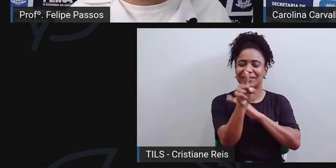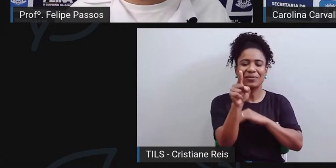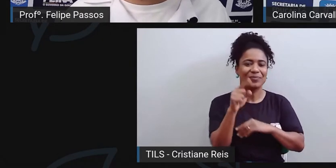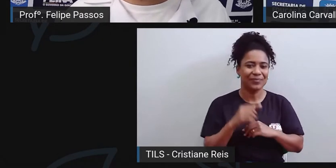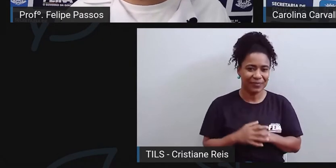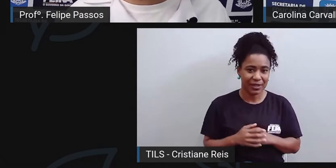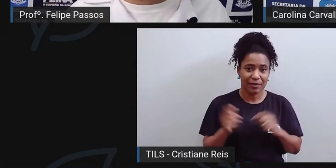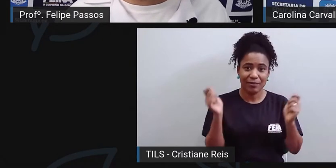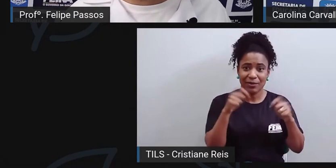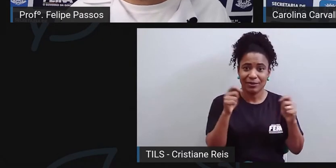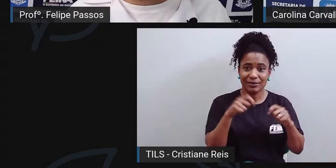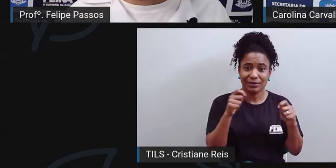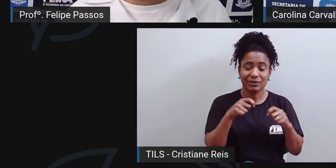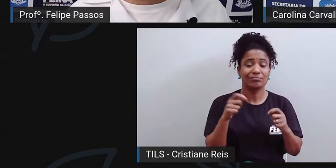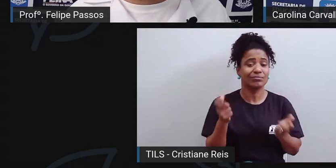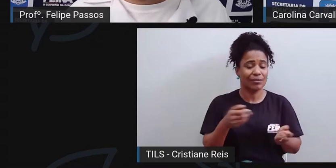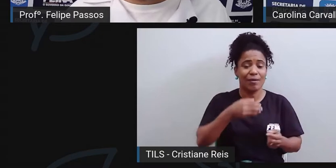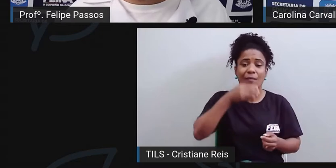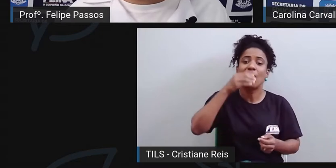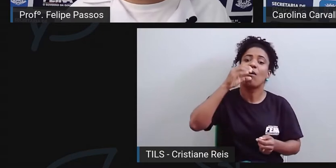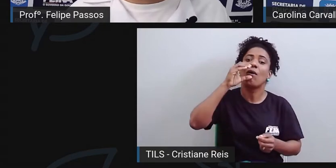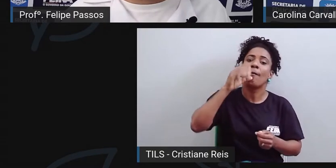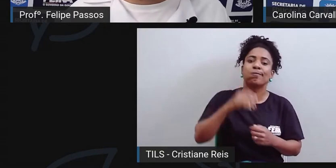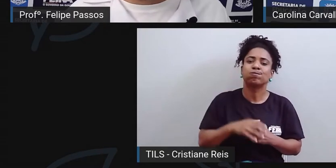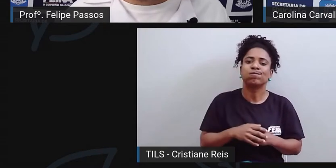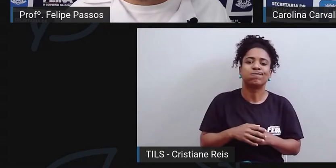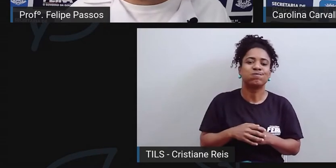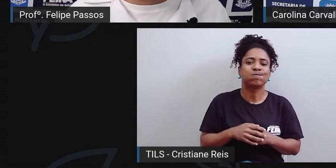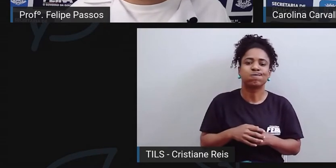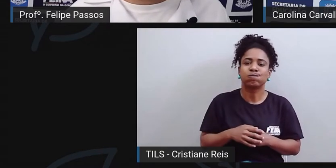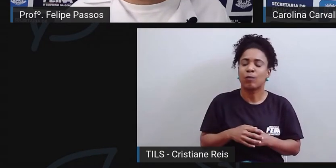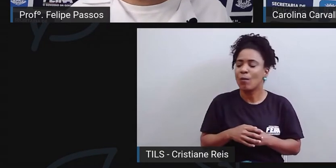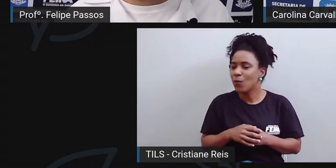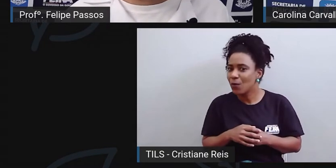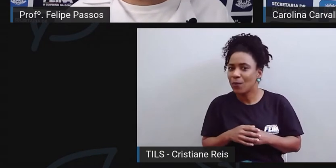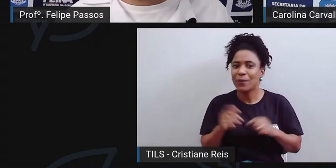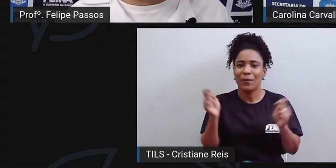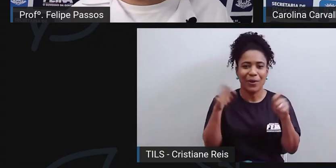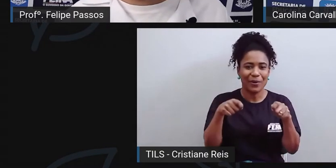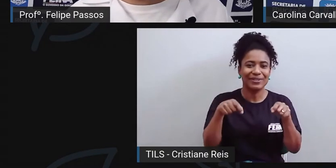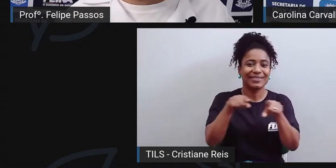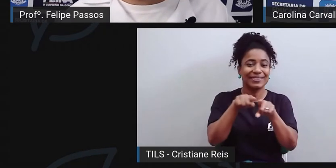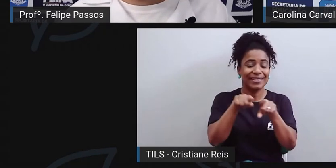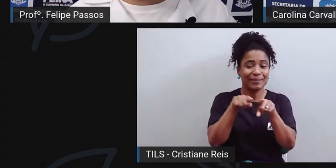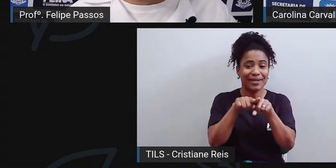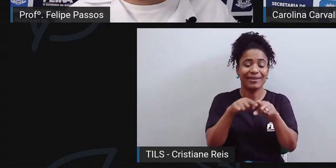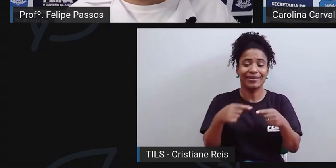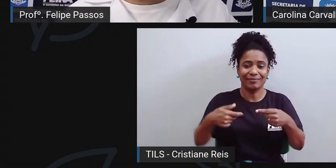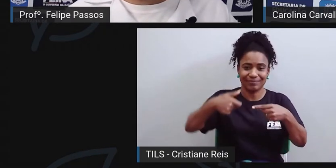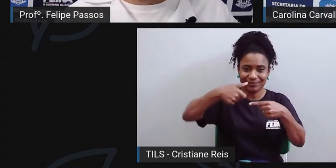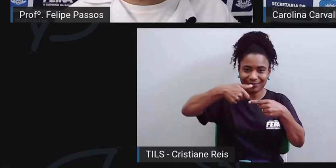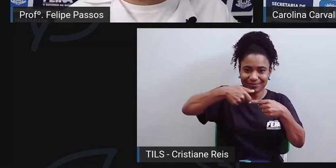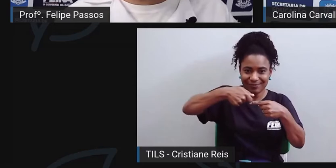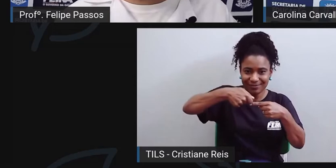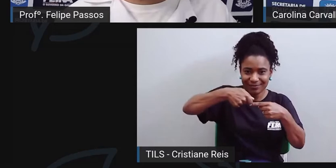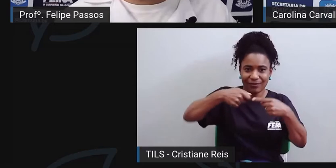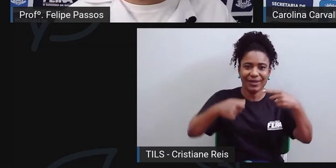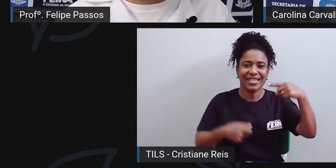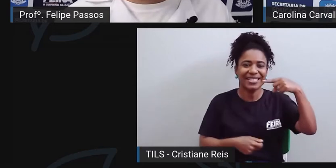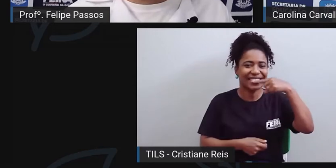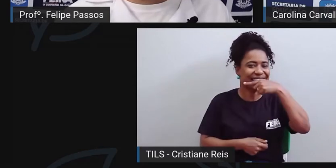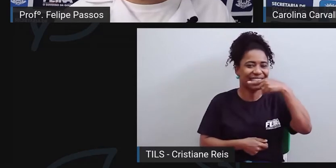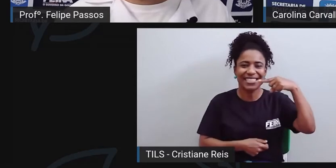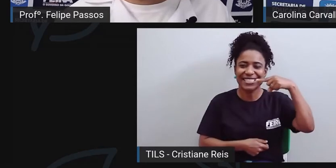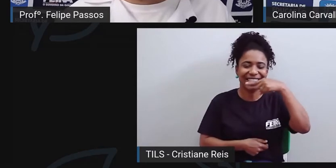como no próprio creme dental. A gente tem, então, toda vez que a gente faz a escovação, a nossa escovação e